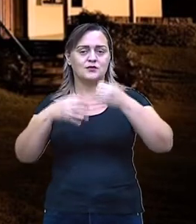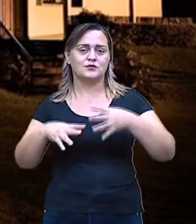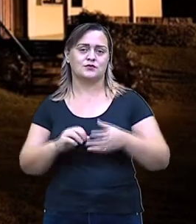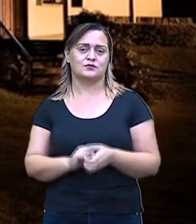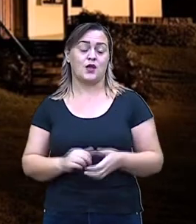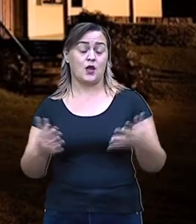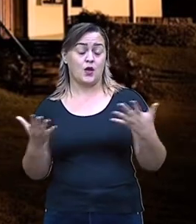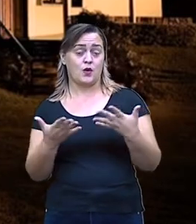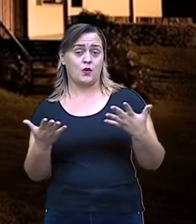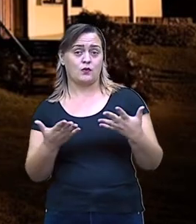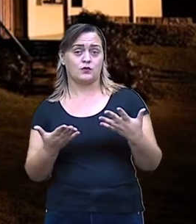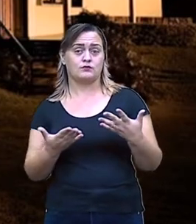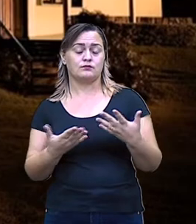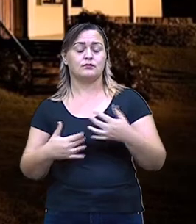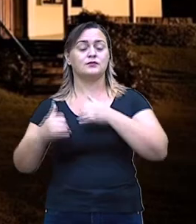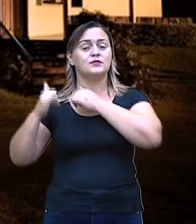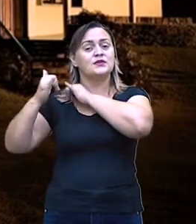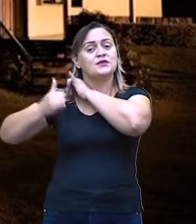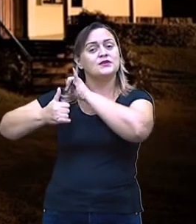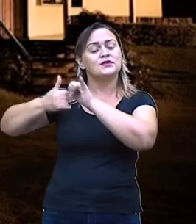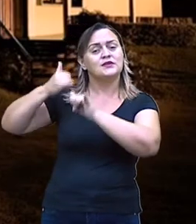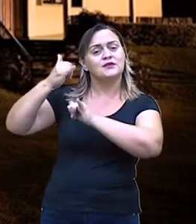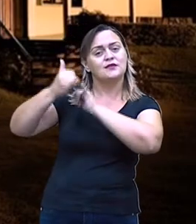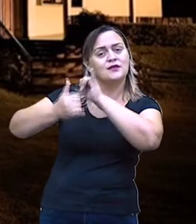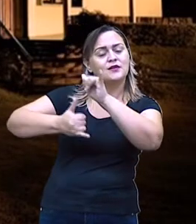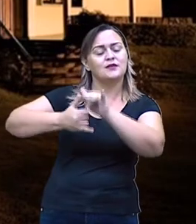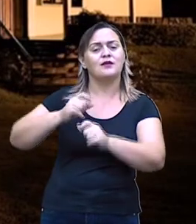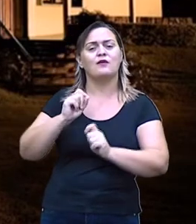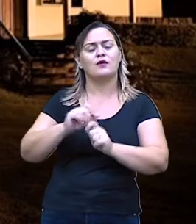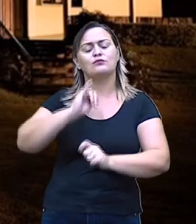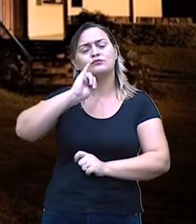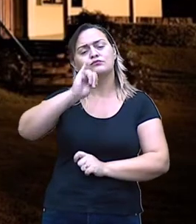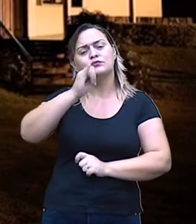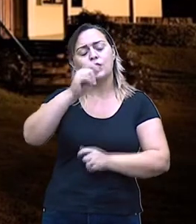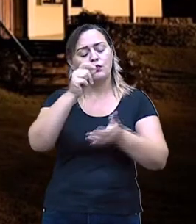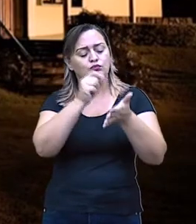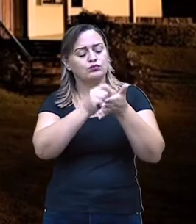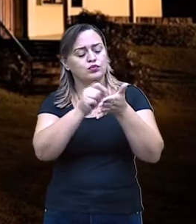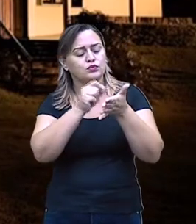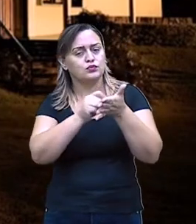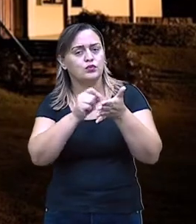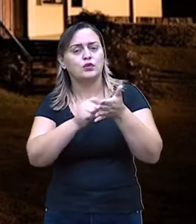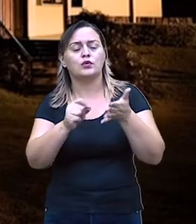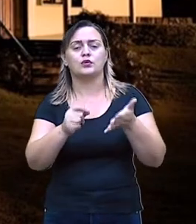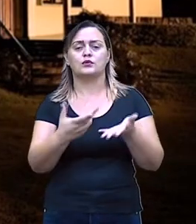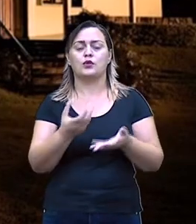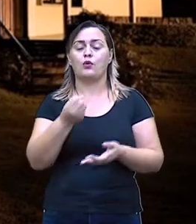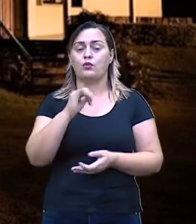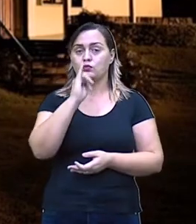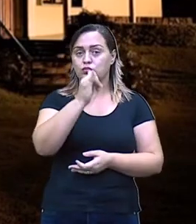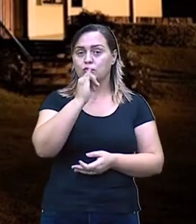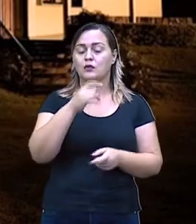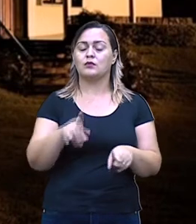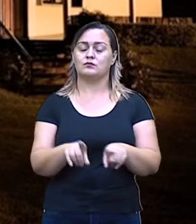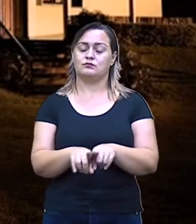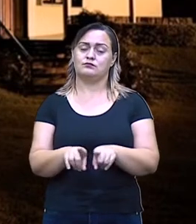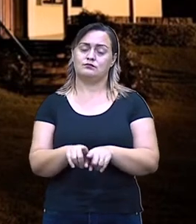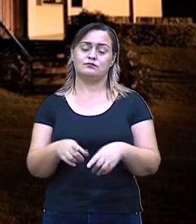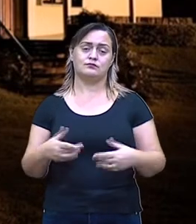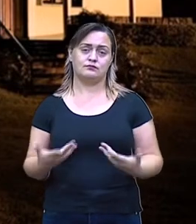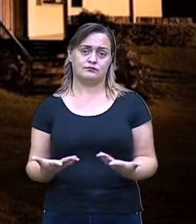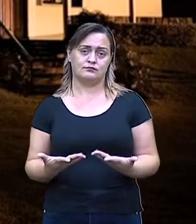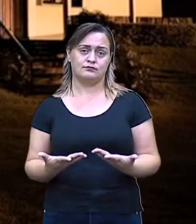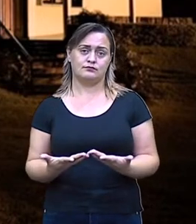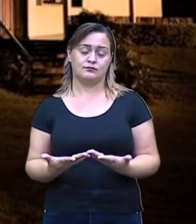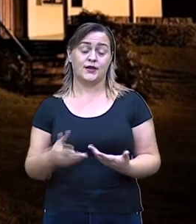narração escrita ou oral, isso, na qual os fatos históricos, eles foram modificados